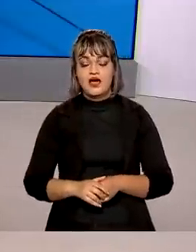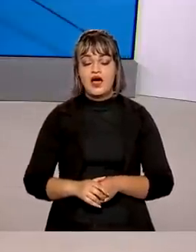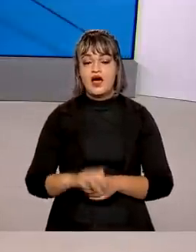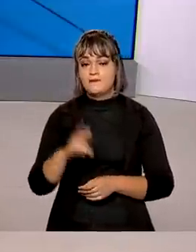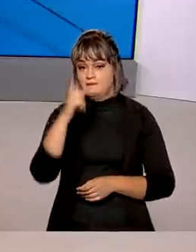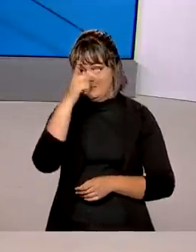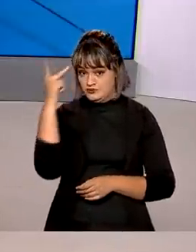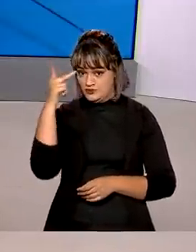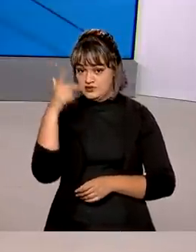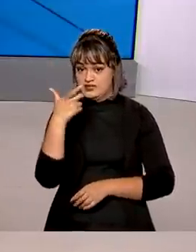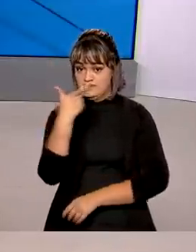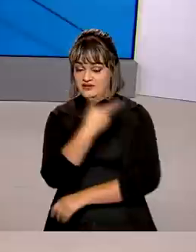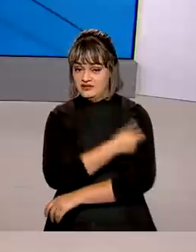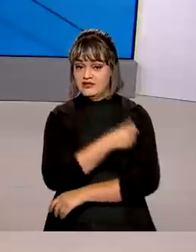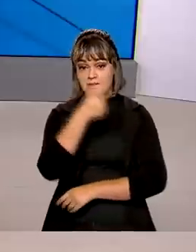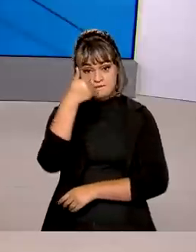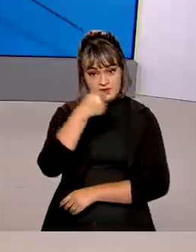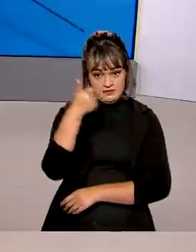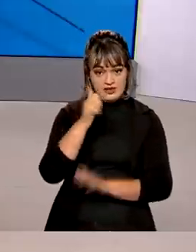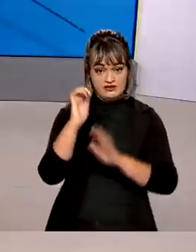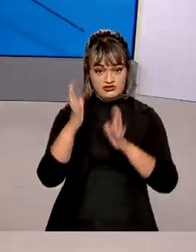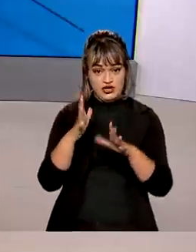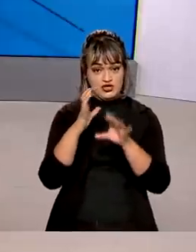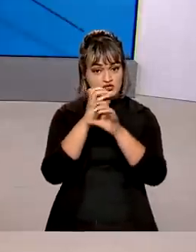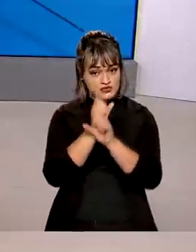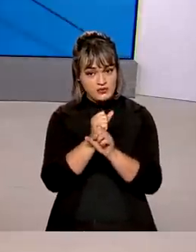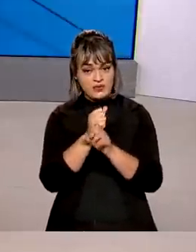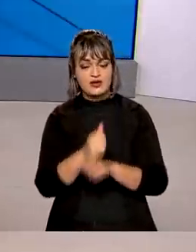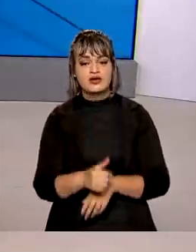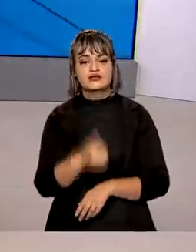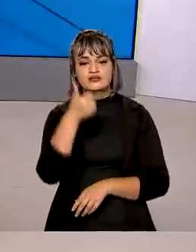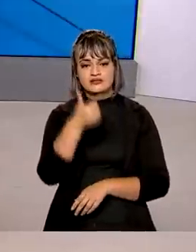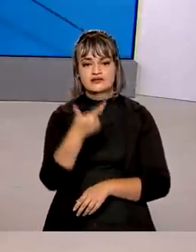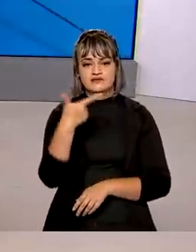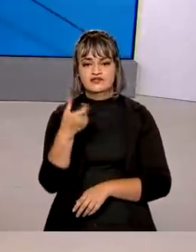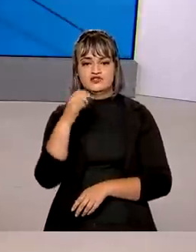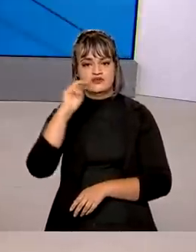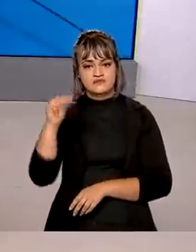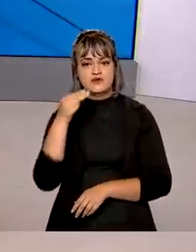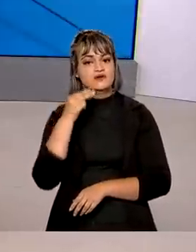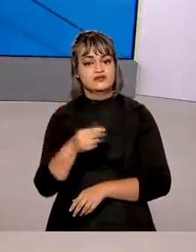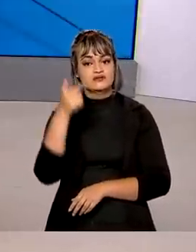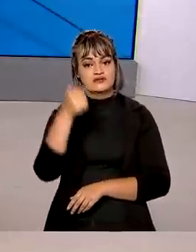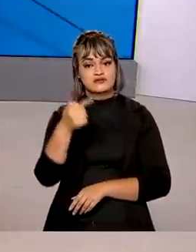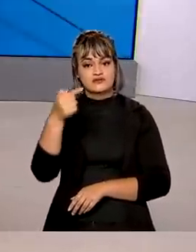número de brasileiros que tomaram a primeira dose da vacina é de 126 milhões,